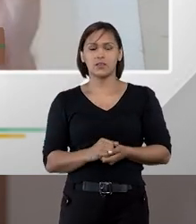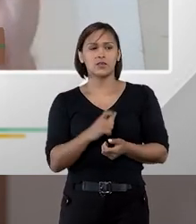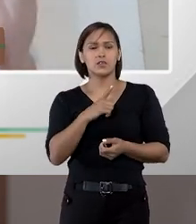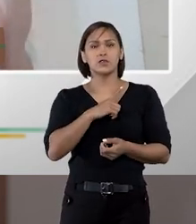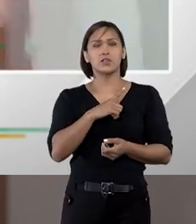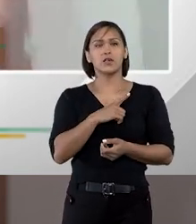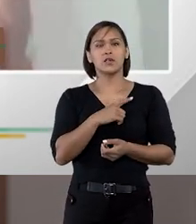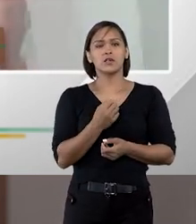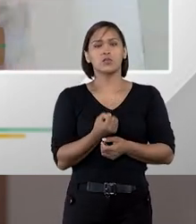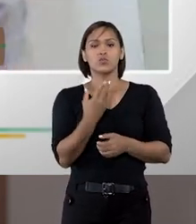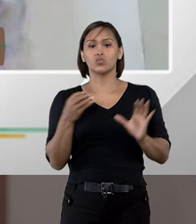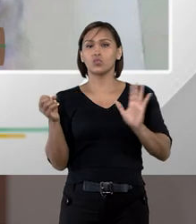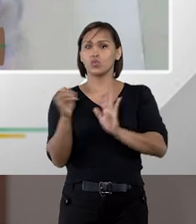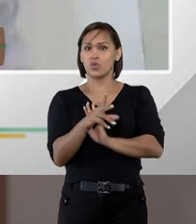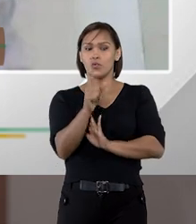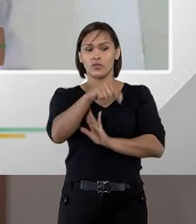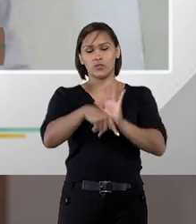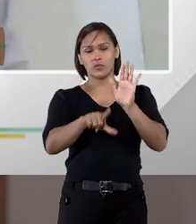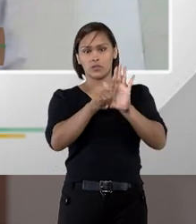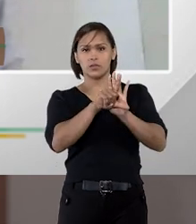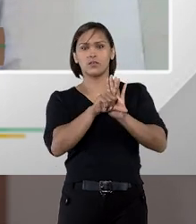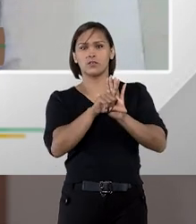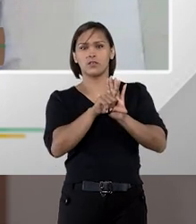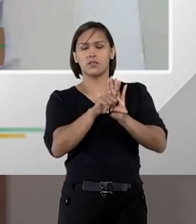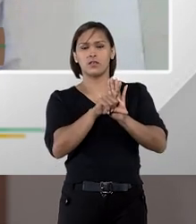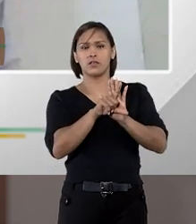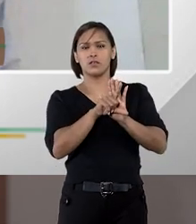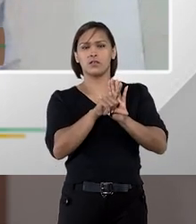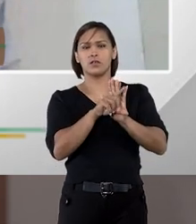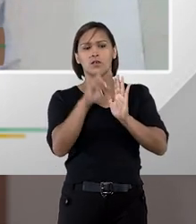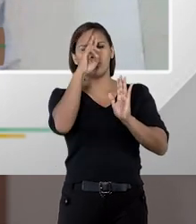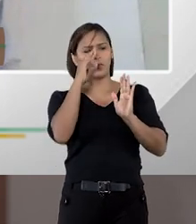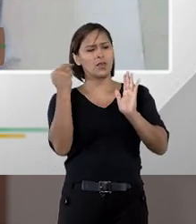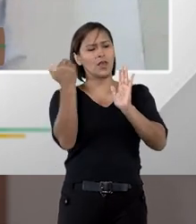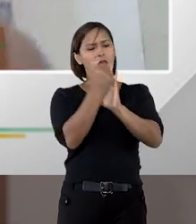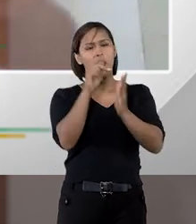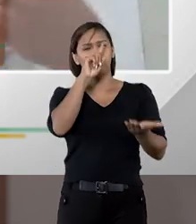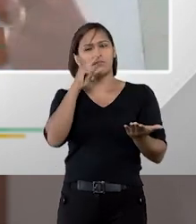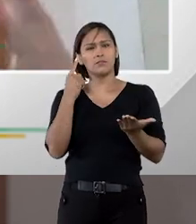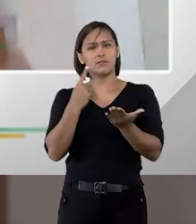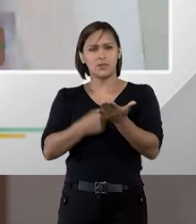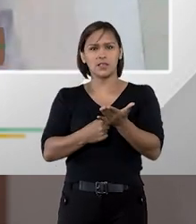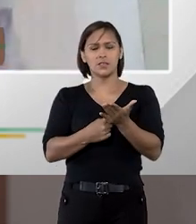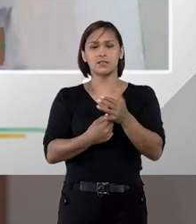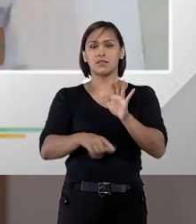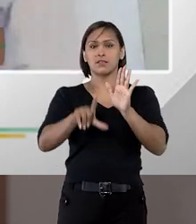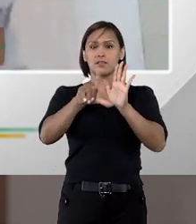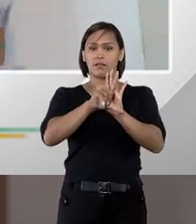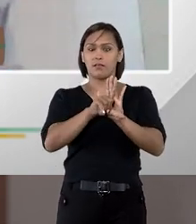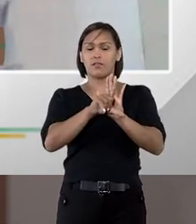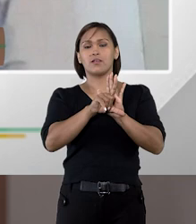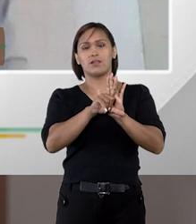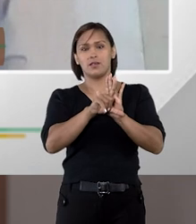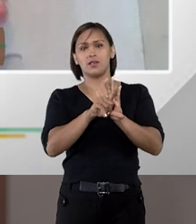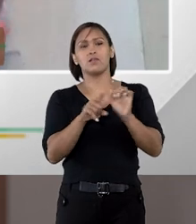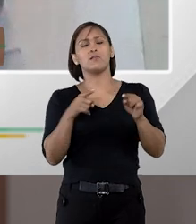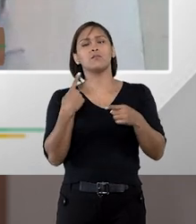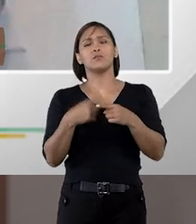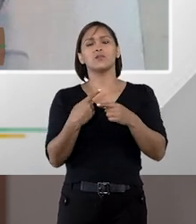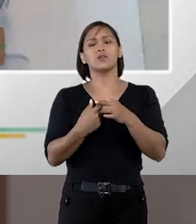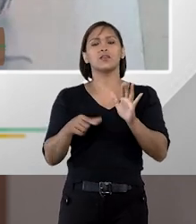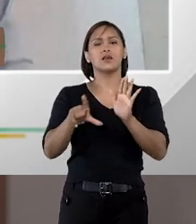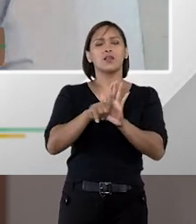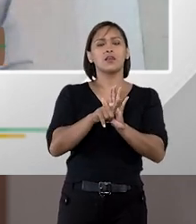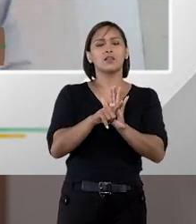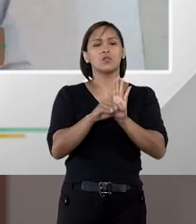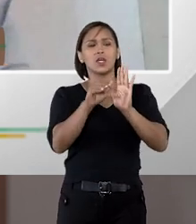nós temos uma novidade no que diz respeito a aplicabilidade da legislação, porque